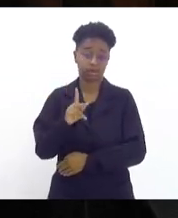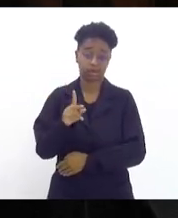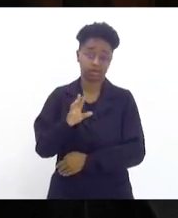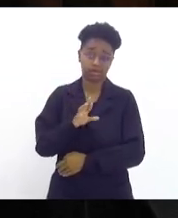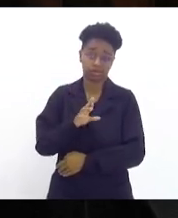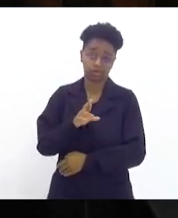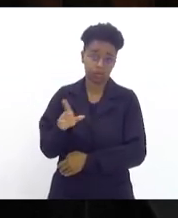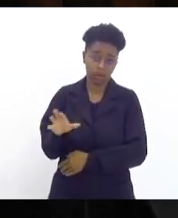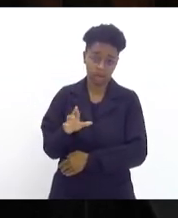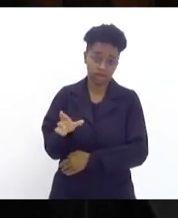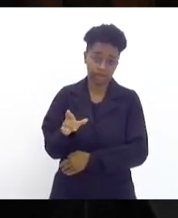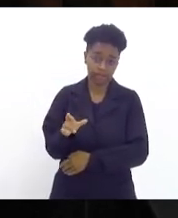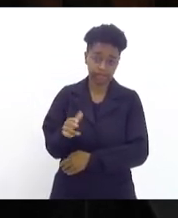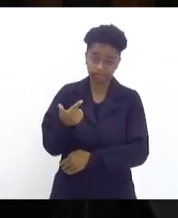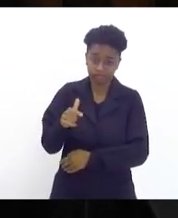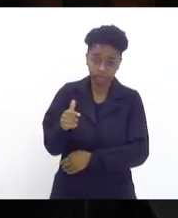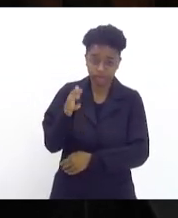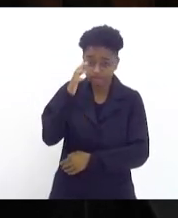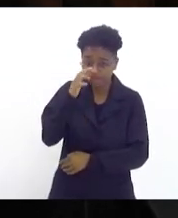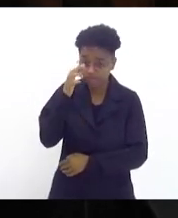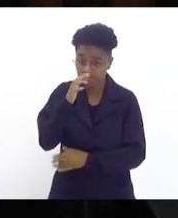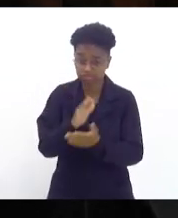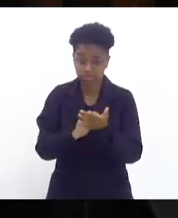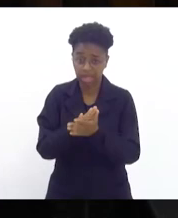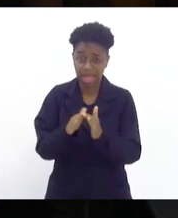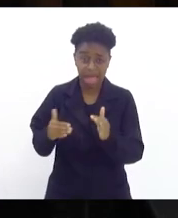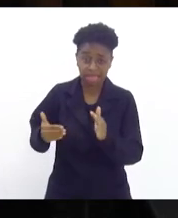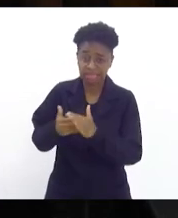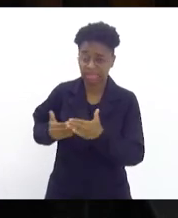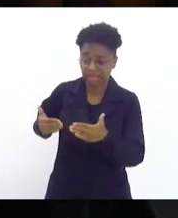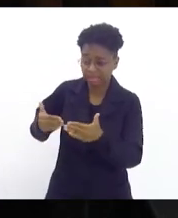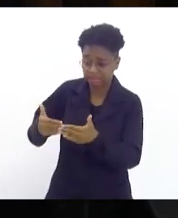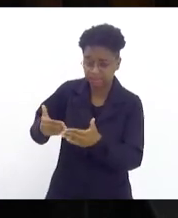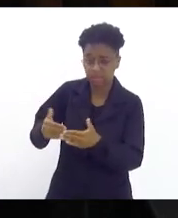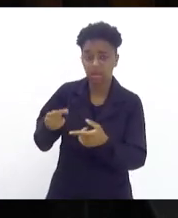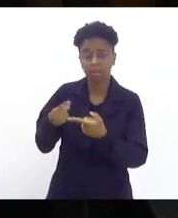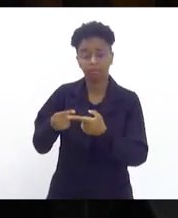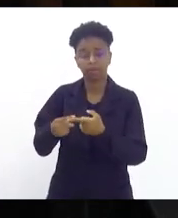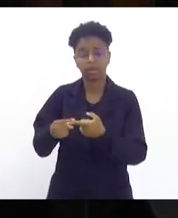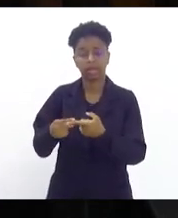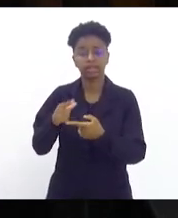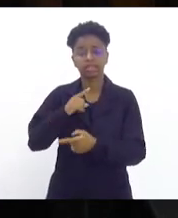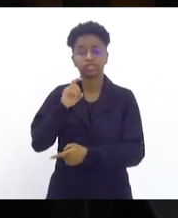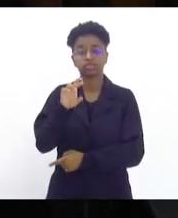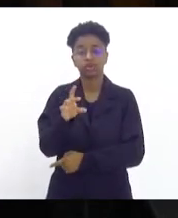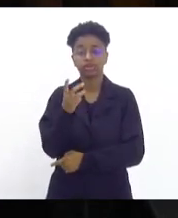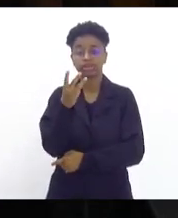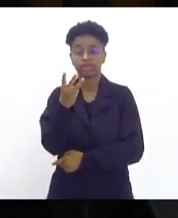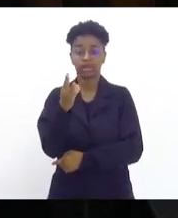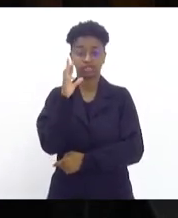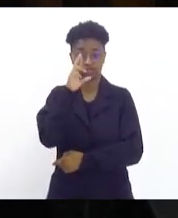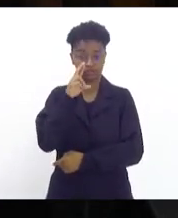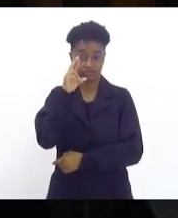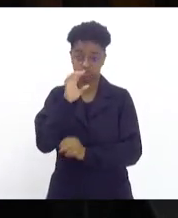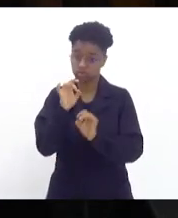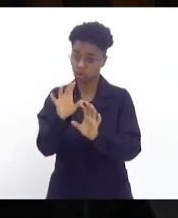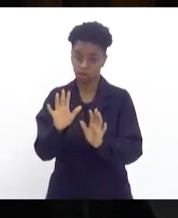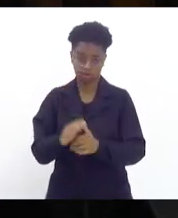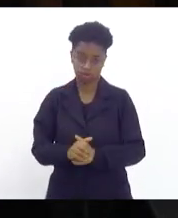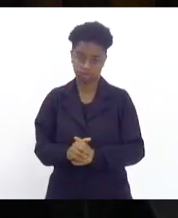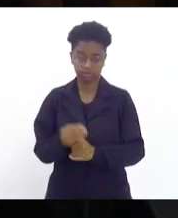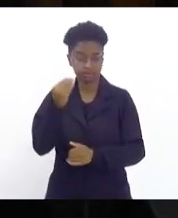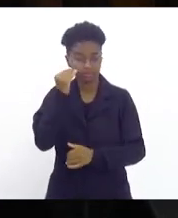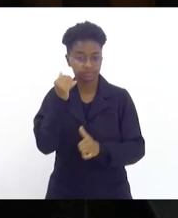fiscalizada. Até recentemente, a ANP só tinha três fiscais para